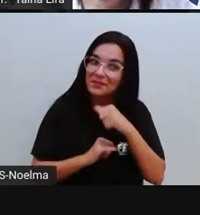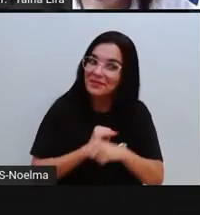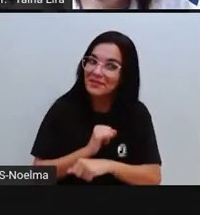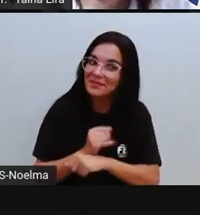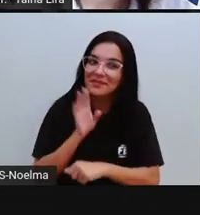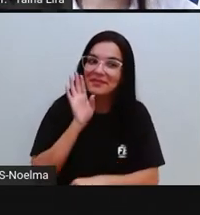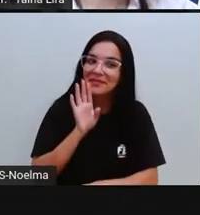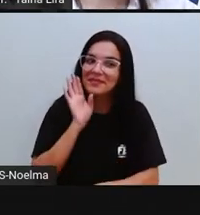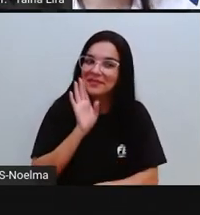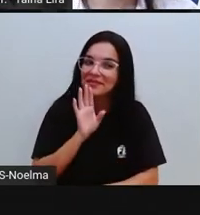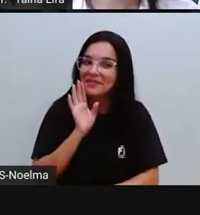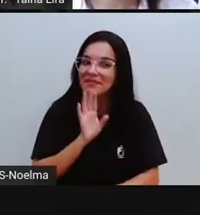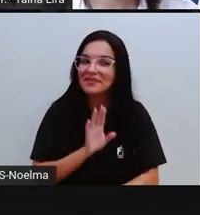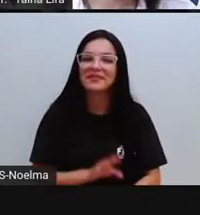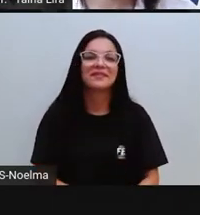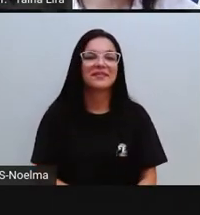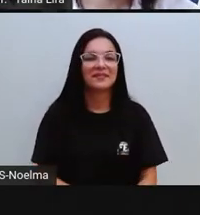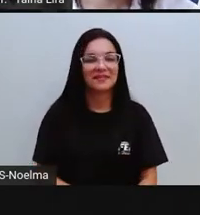Legal, né, segundo ano?